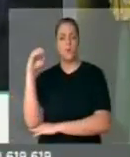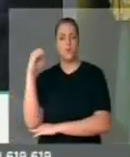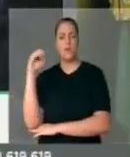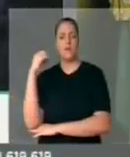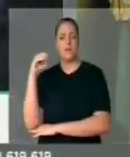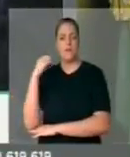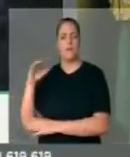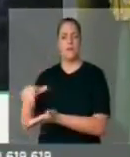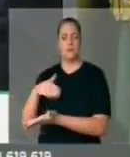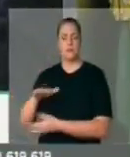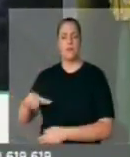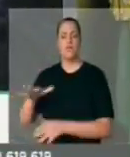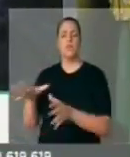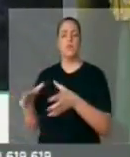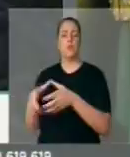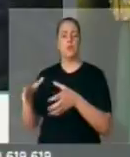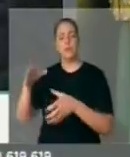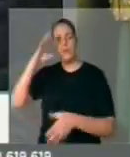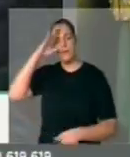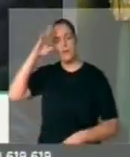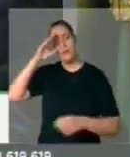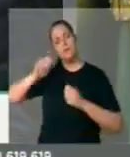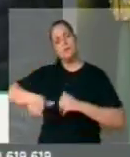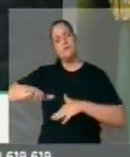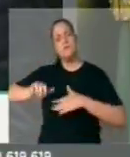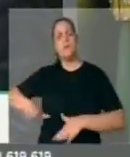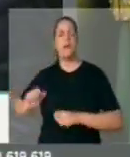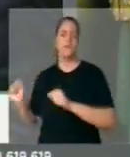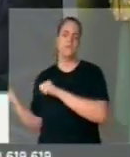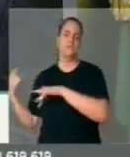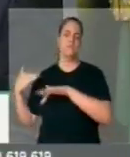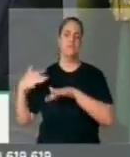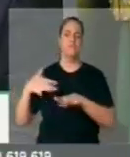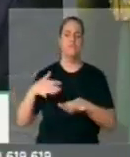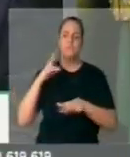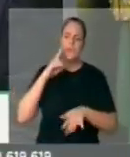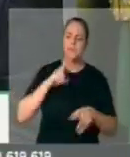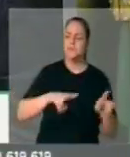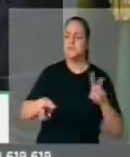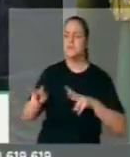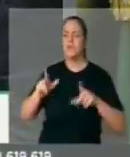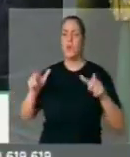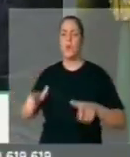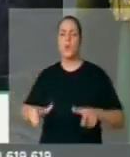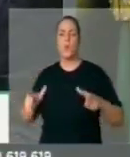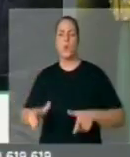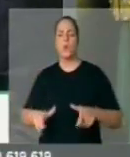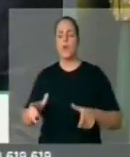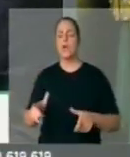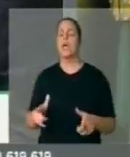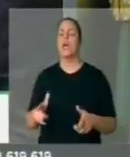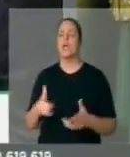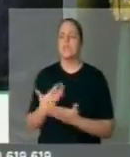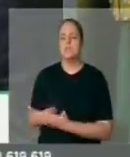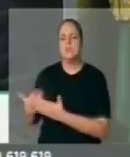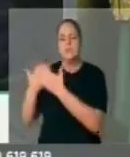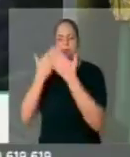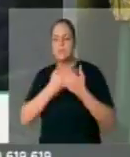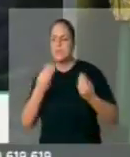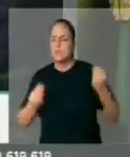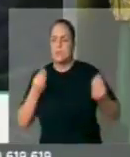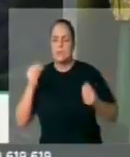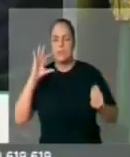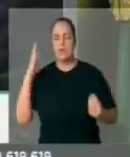juntamente com a equipe do Exército Brasileiro, e no domingo igual, estudando a melhor